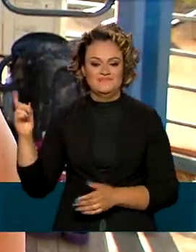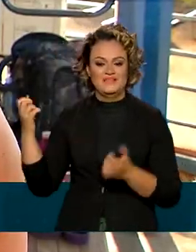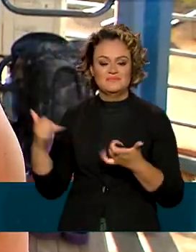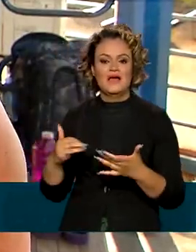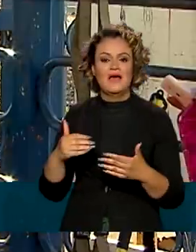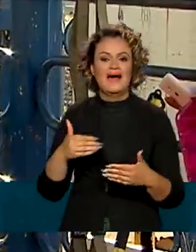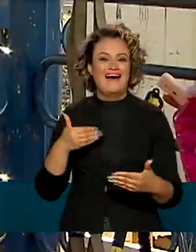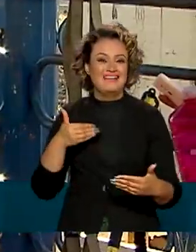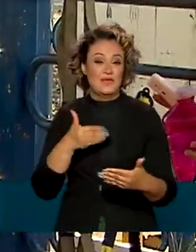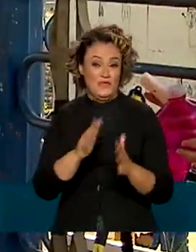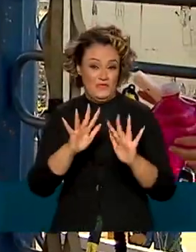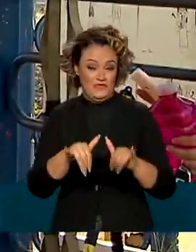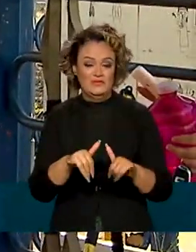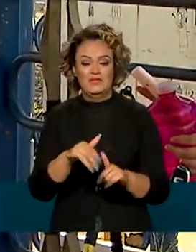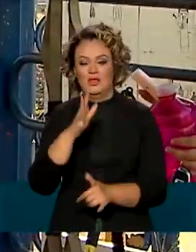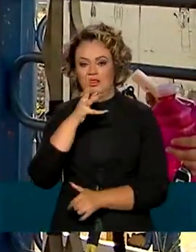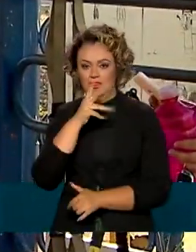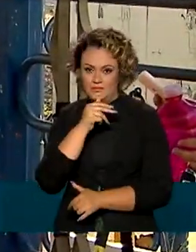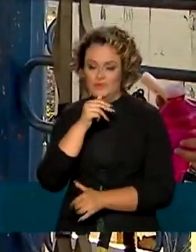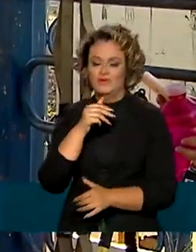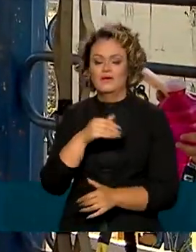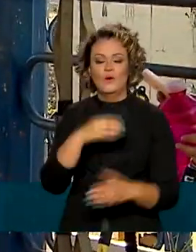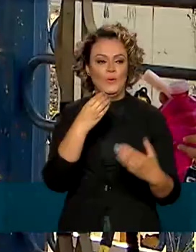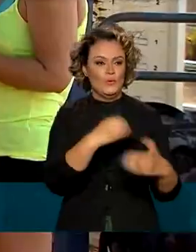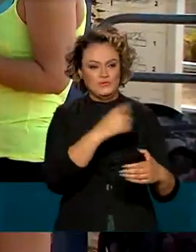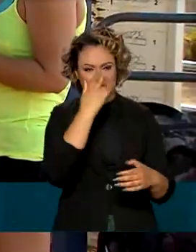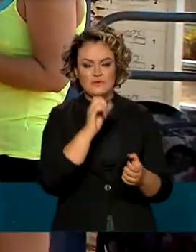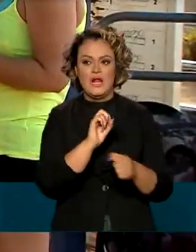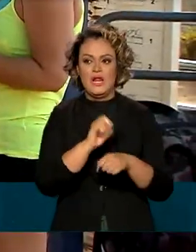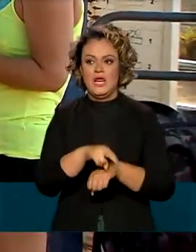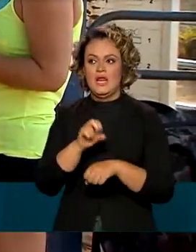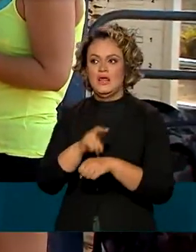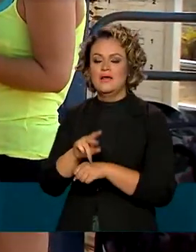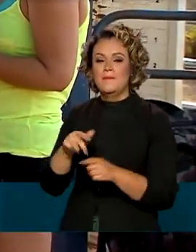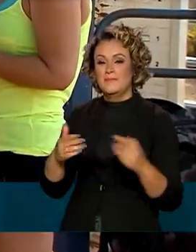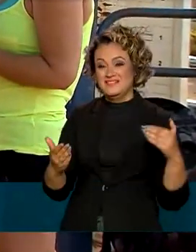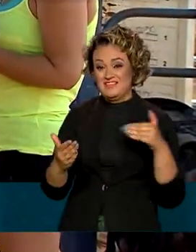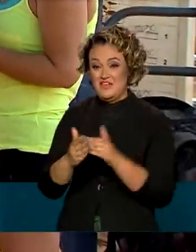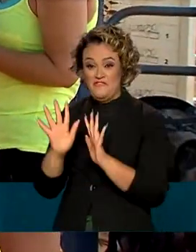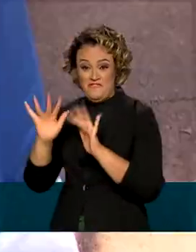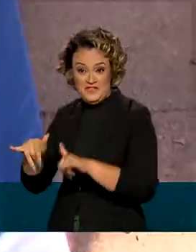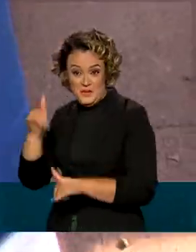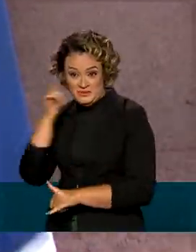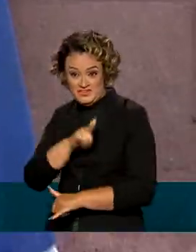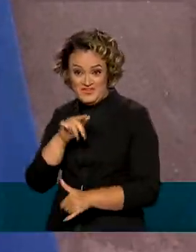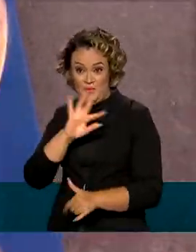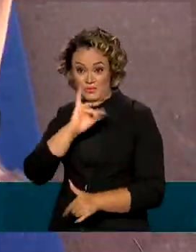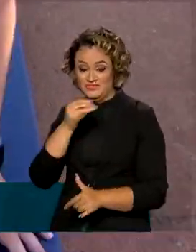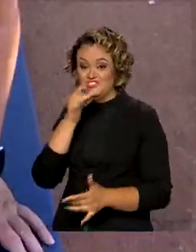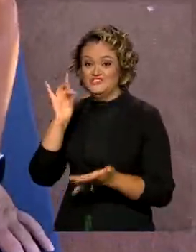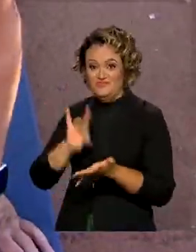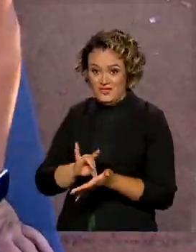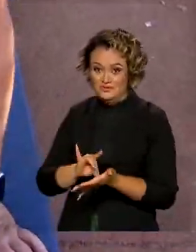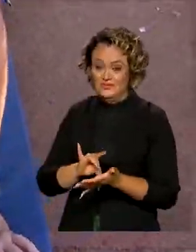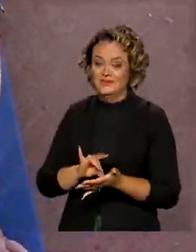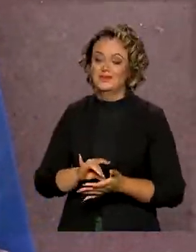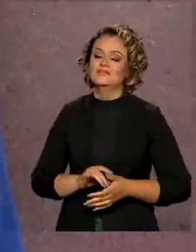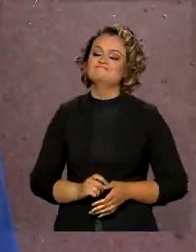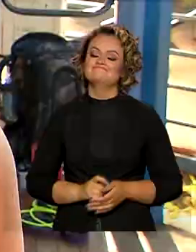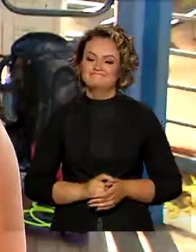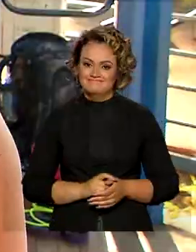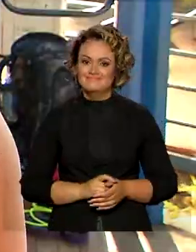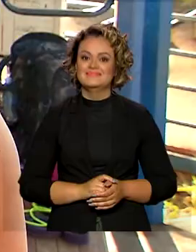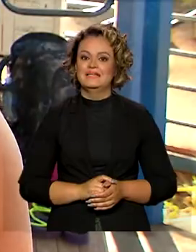o final do concurso, mas concurseiros aprovados chegarem até o final e terem a oportunidade realmente de ter o